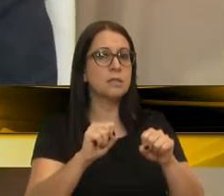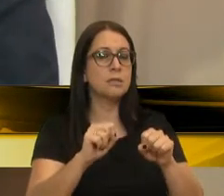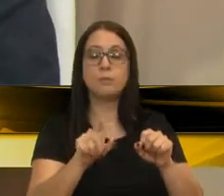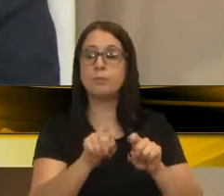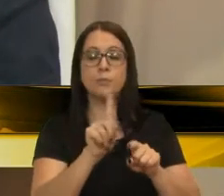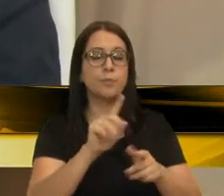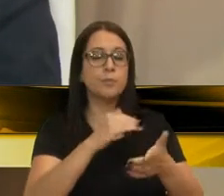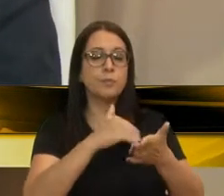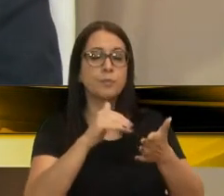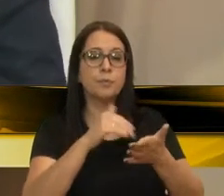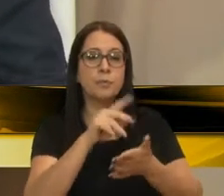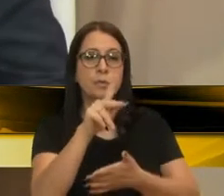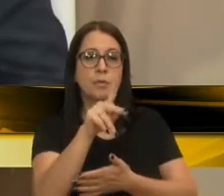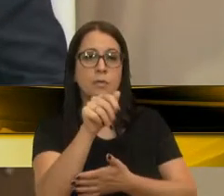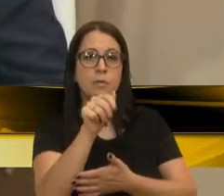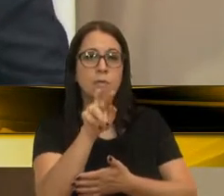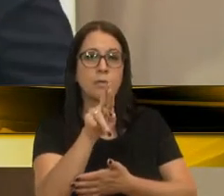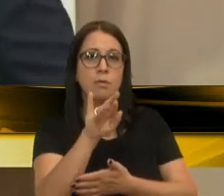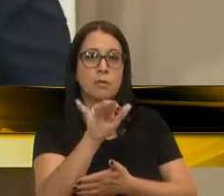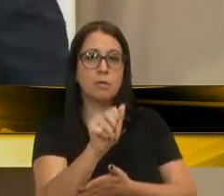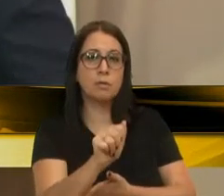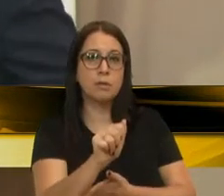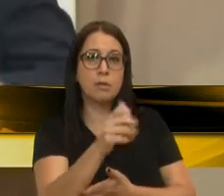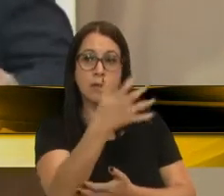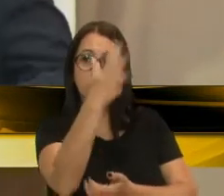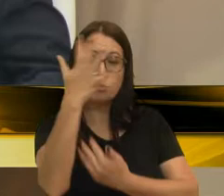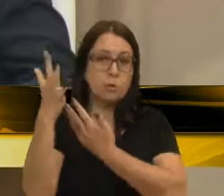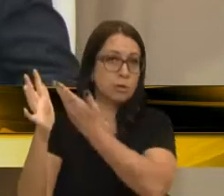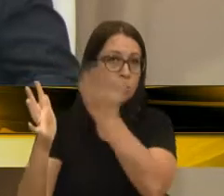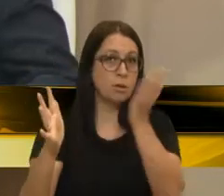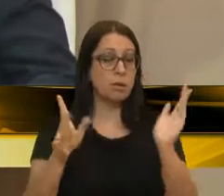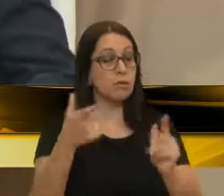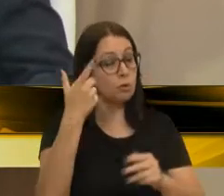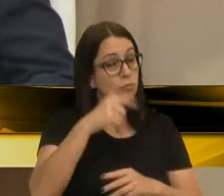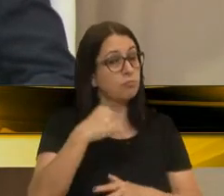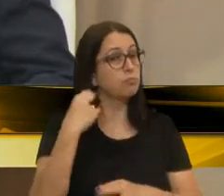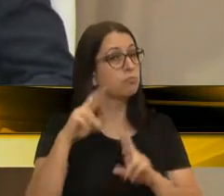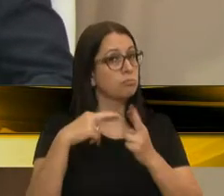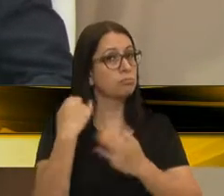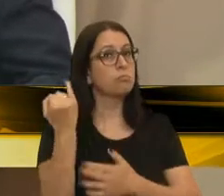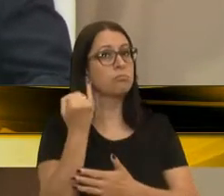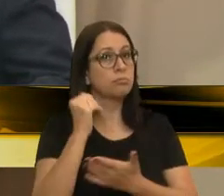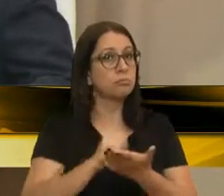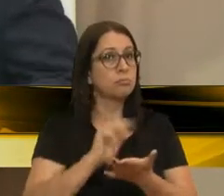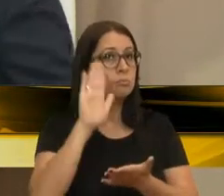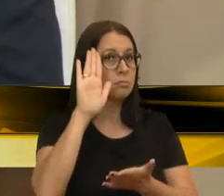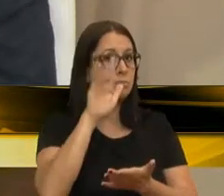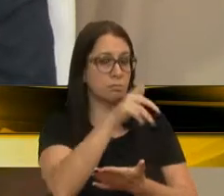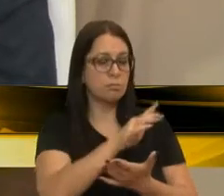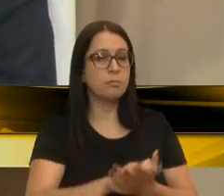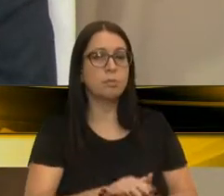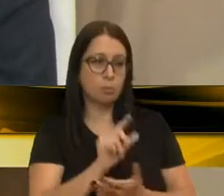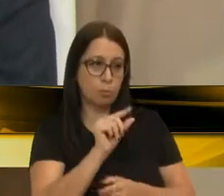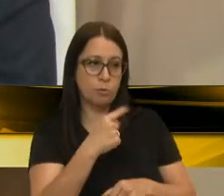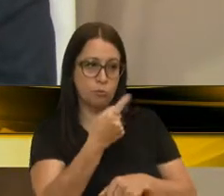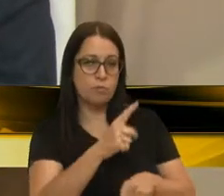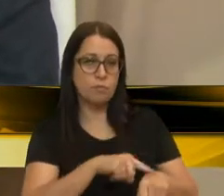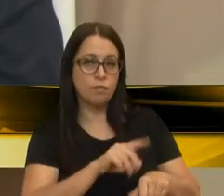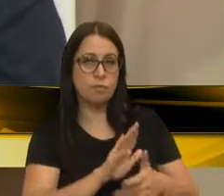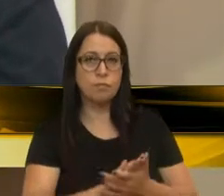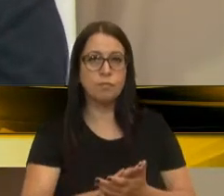Patrícia, né, do Meio Ambiente, eu acho que foi uma reunião importante, bem importante, já reconhecido o vereador Felipe,